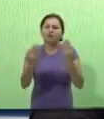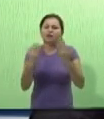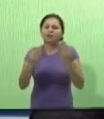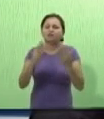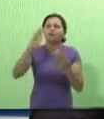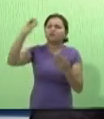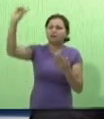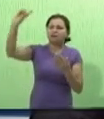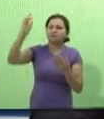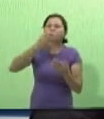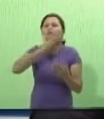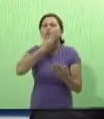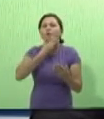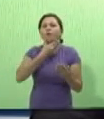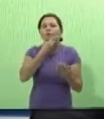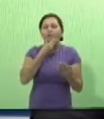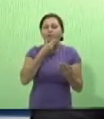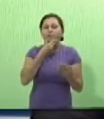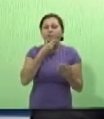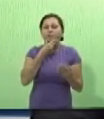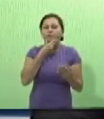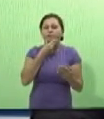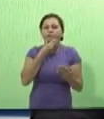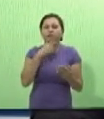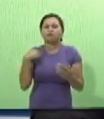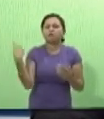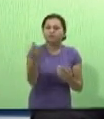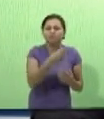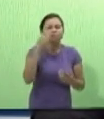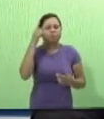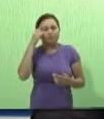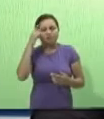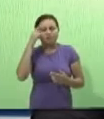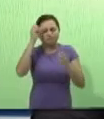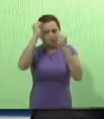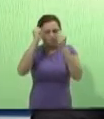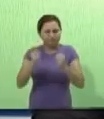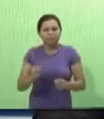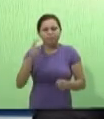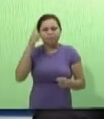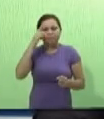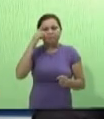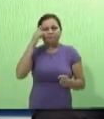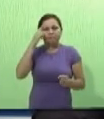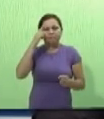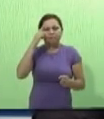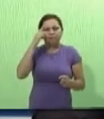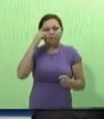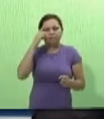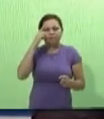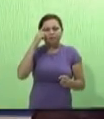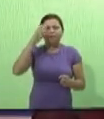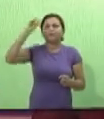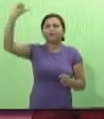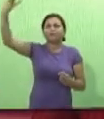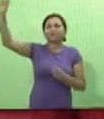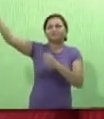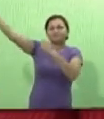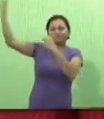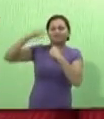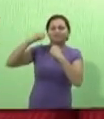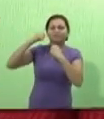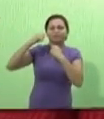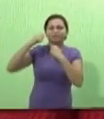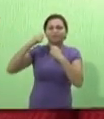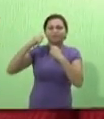e o homem, que nós possamos buscá-lo para interceder por nós, para